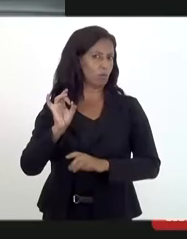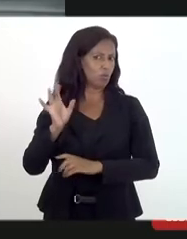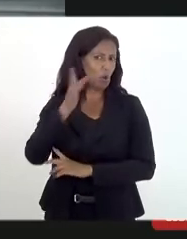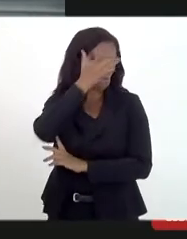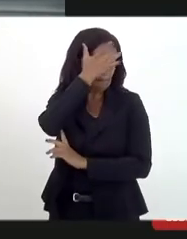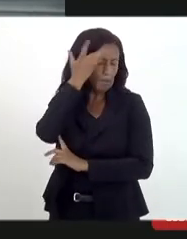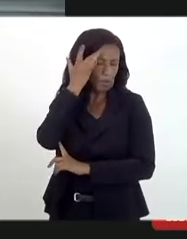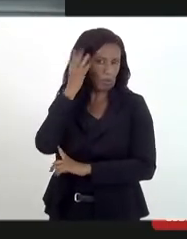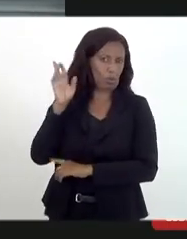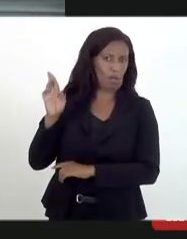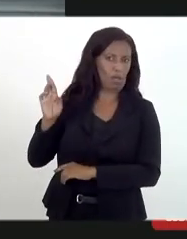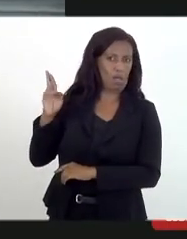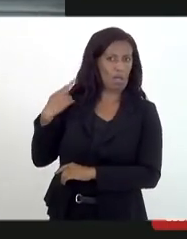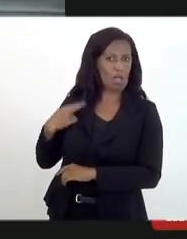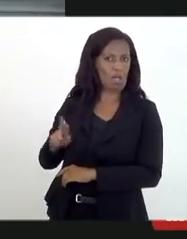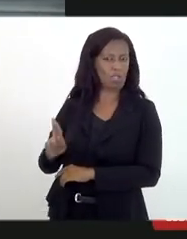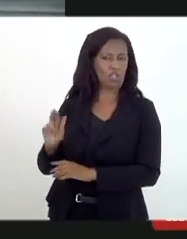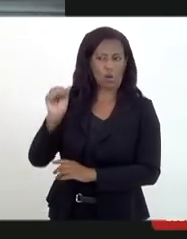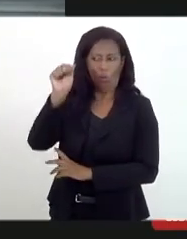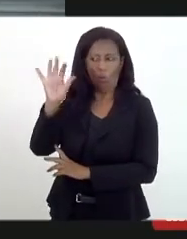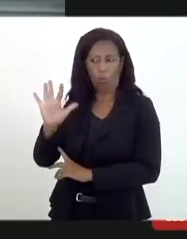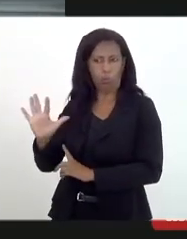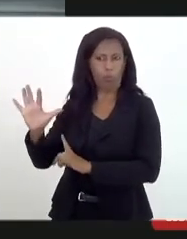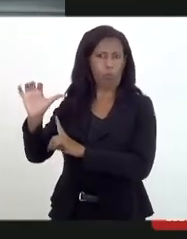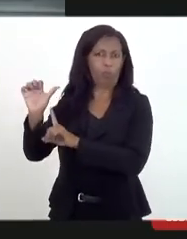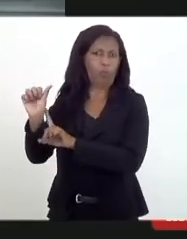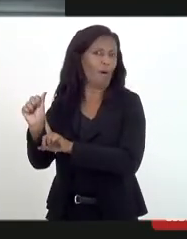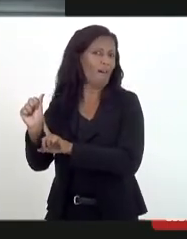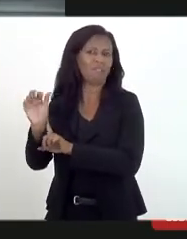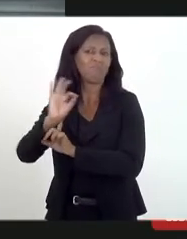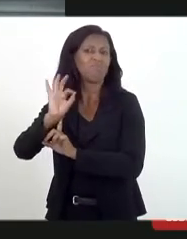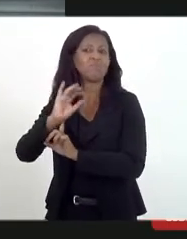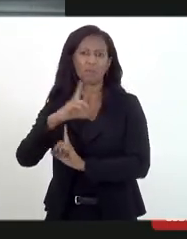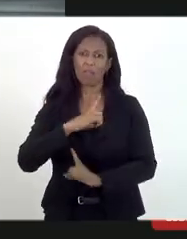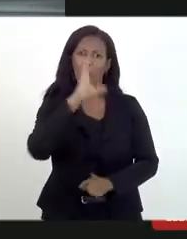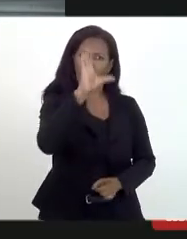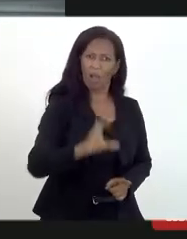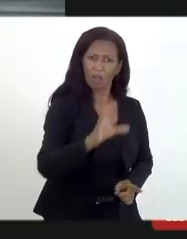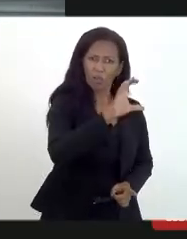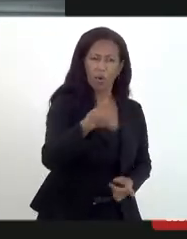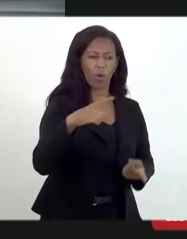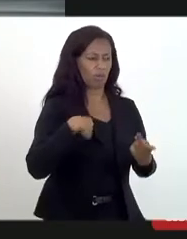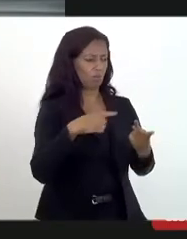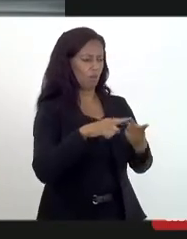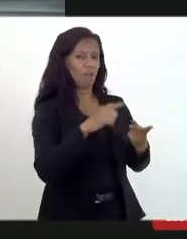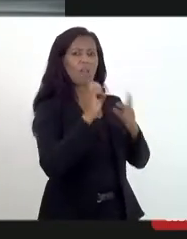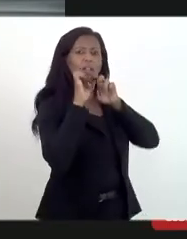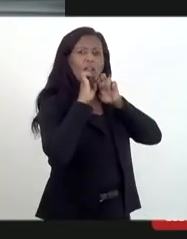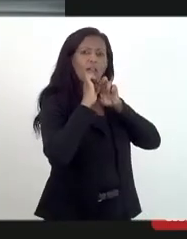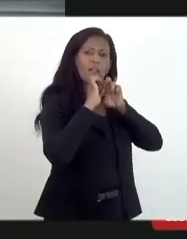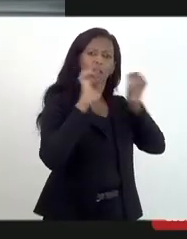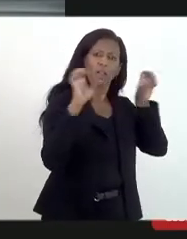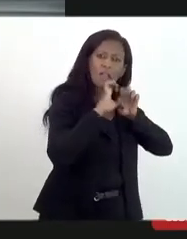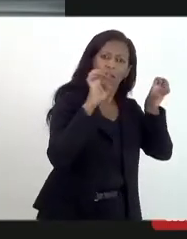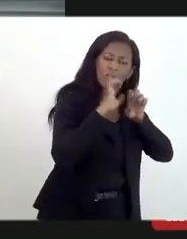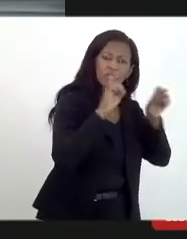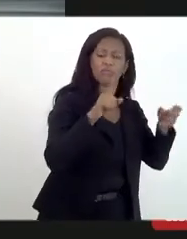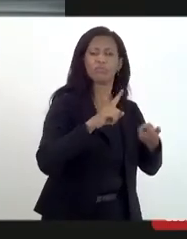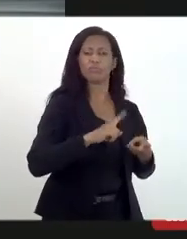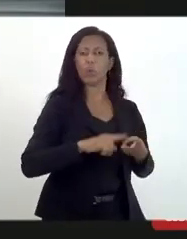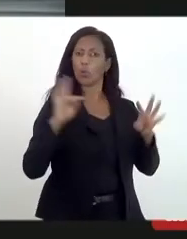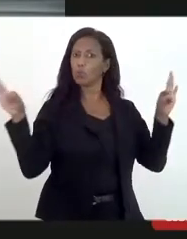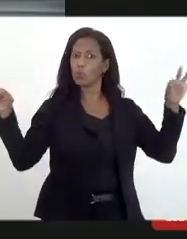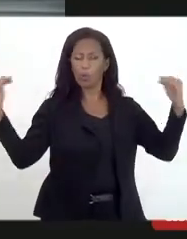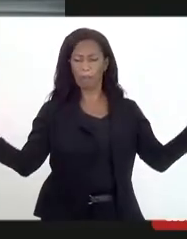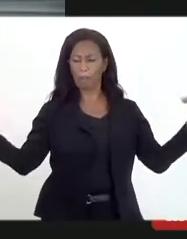de religiões de matriz africana, como também tínhamos católicos, evangélicos, enfim, todos aqueles e aquelas que